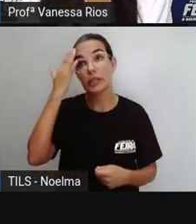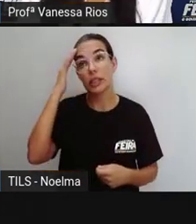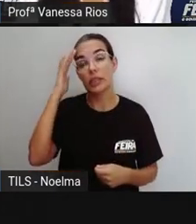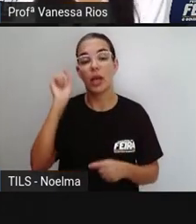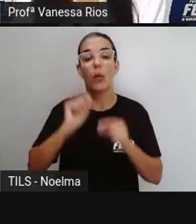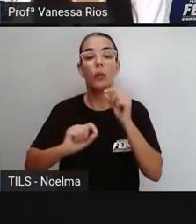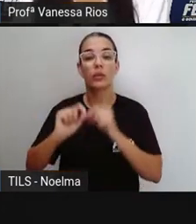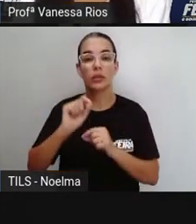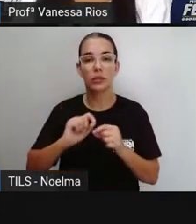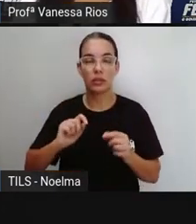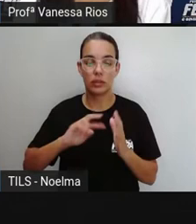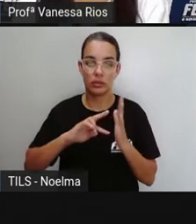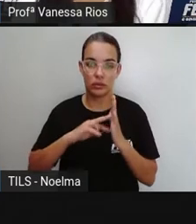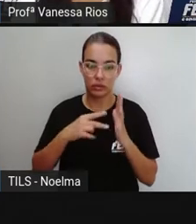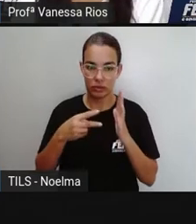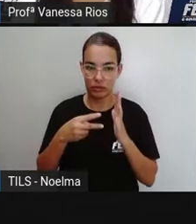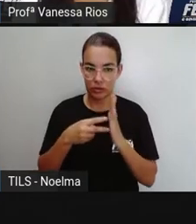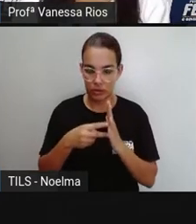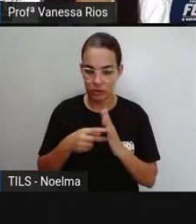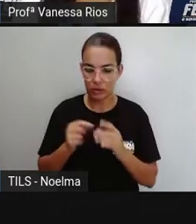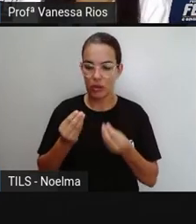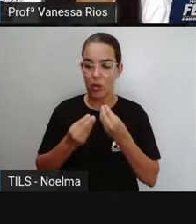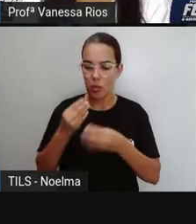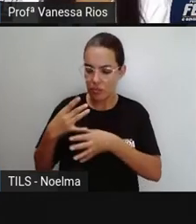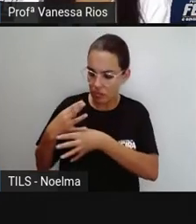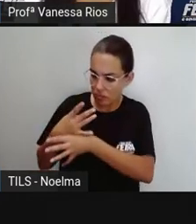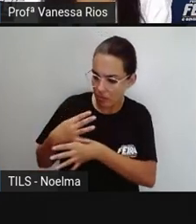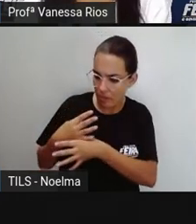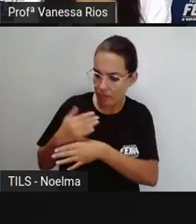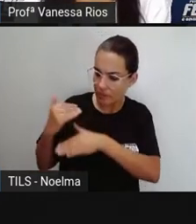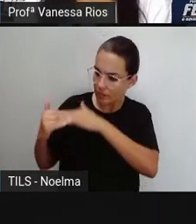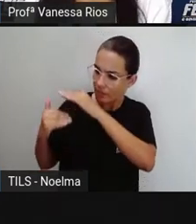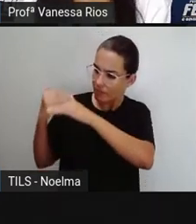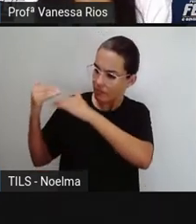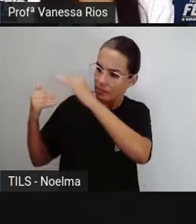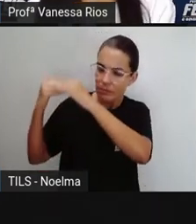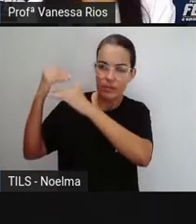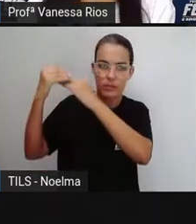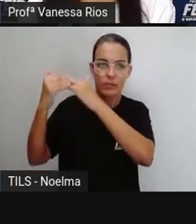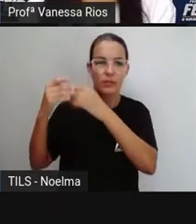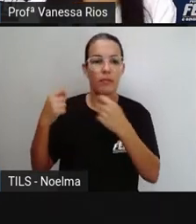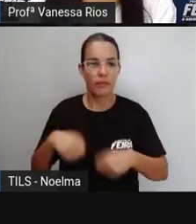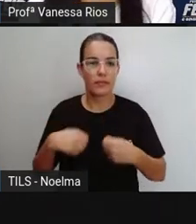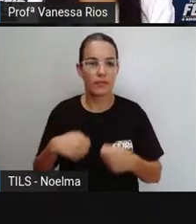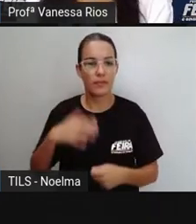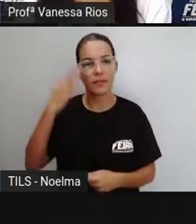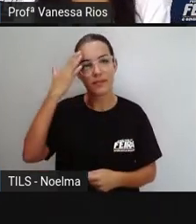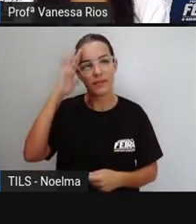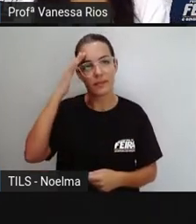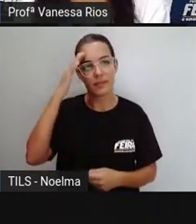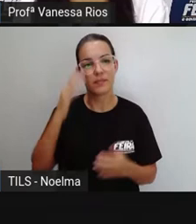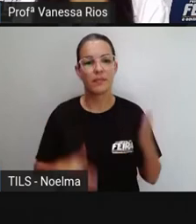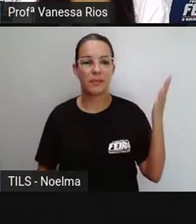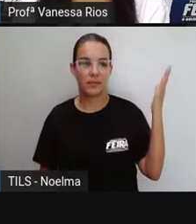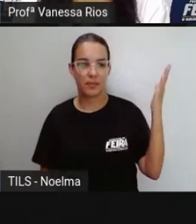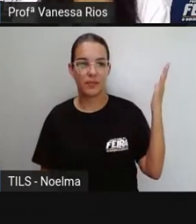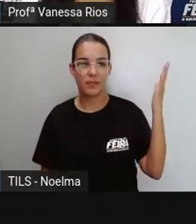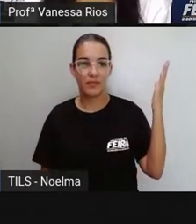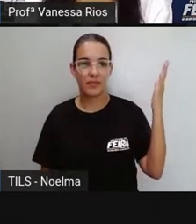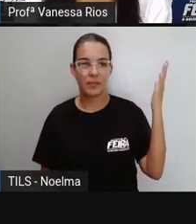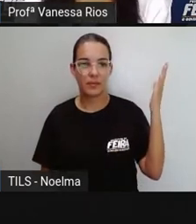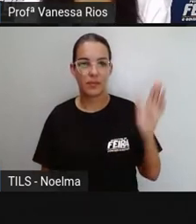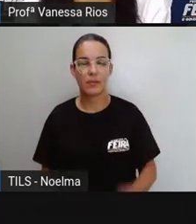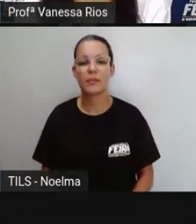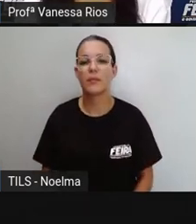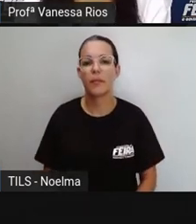de urbanização, de desenvolvimento dos municípios, a gente precisa compreender aí o que são bairros. A gente já